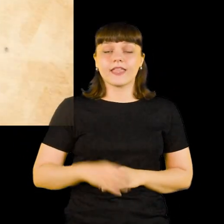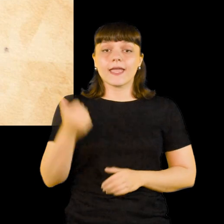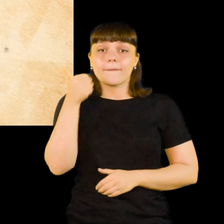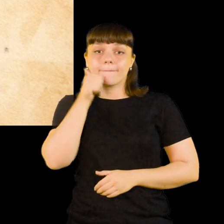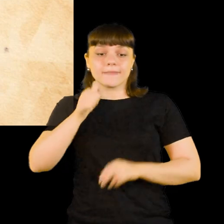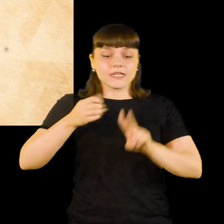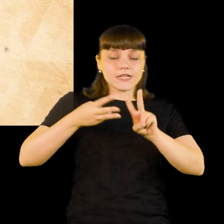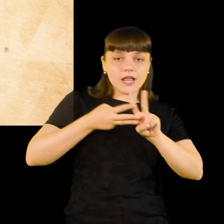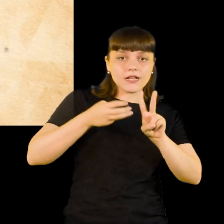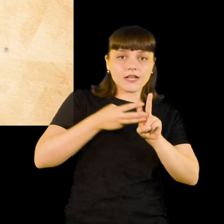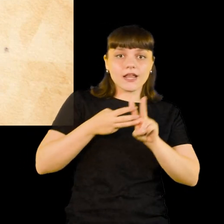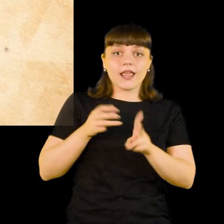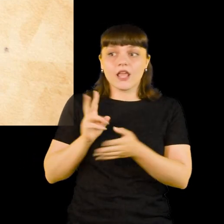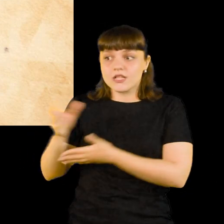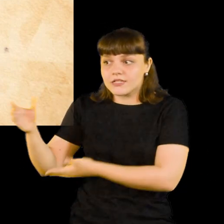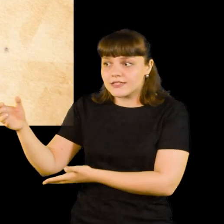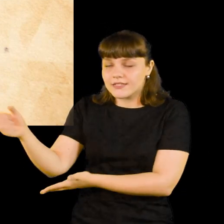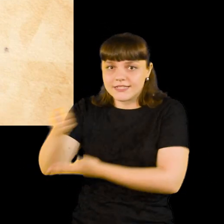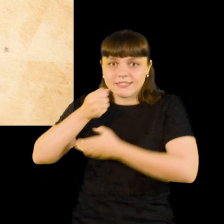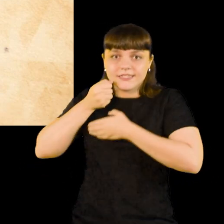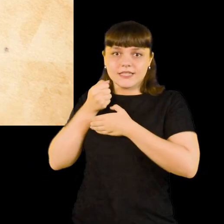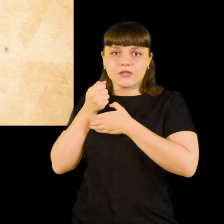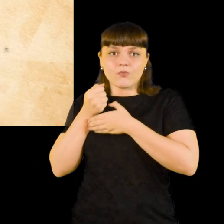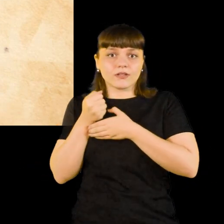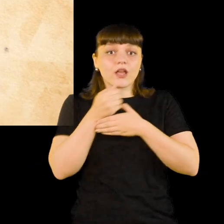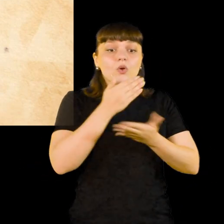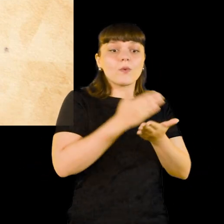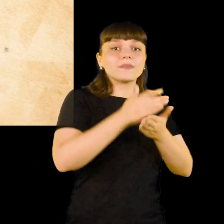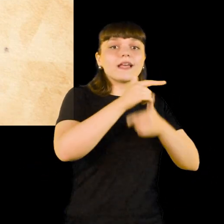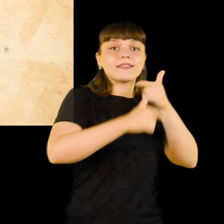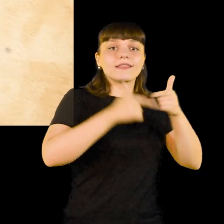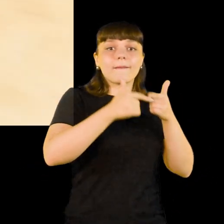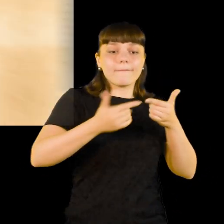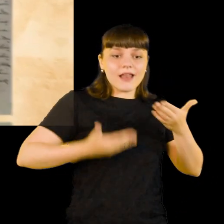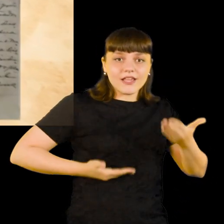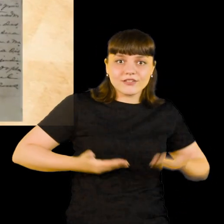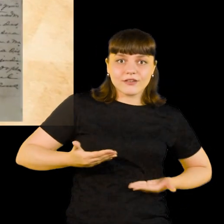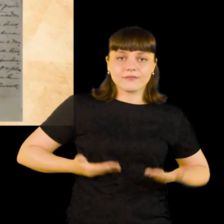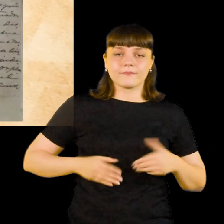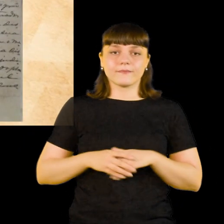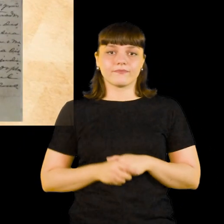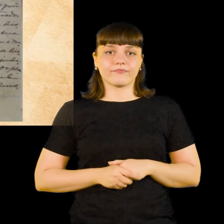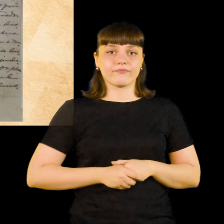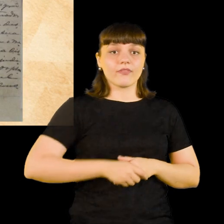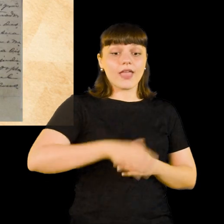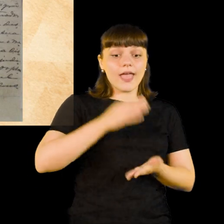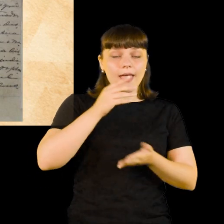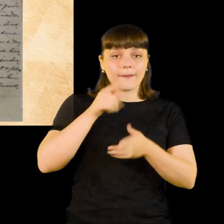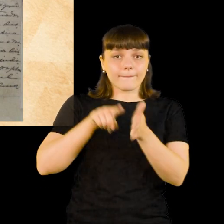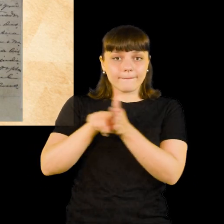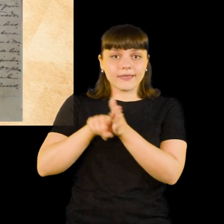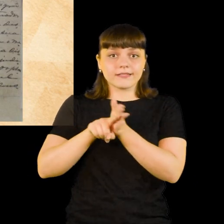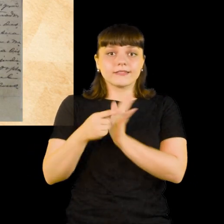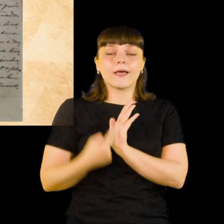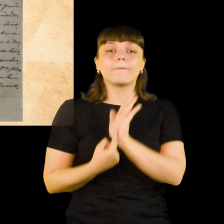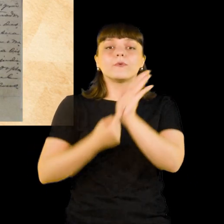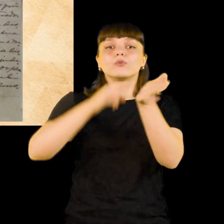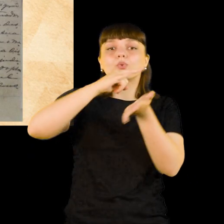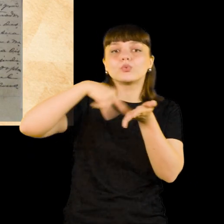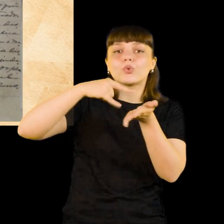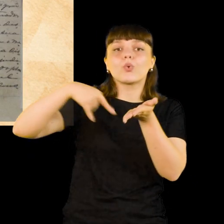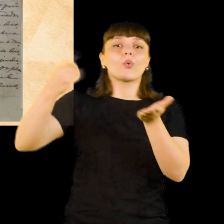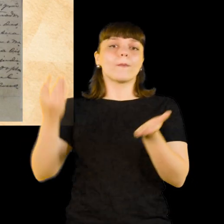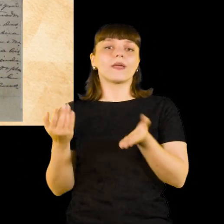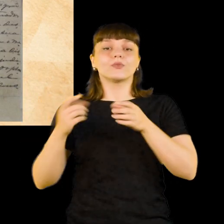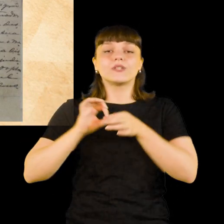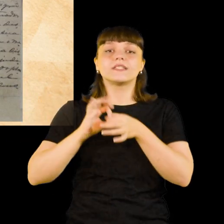Meninas indígenas eram sequestradas e levadas para o trabalho doméstico. A pesquisa recuperou habeas corpus concedidos a uma